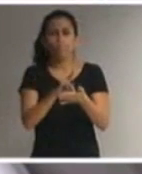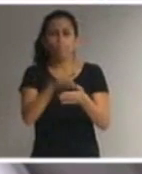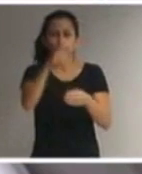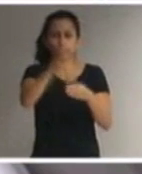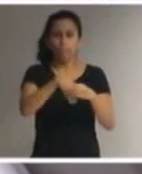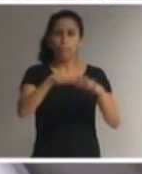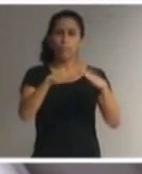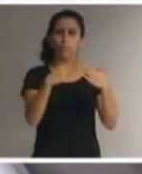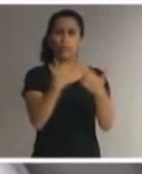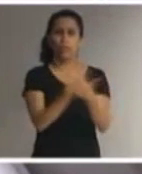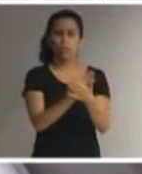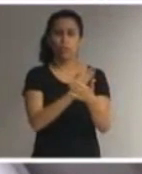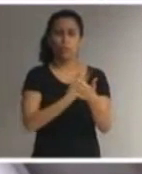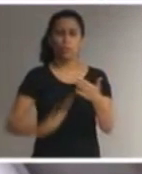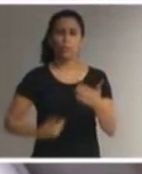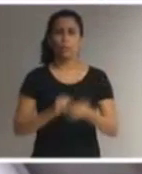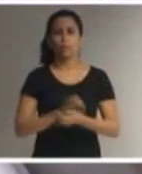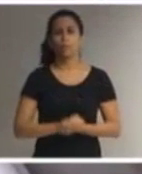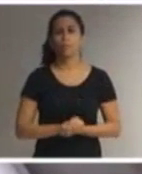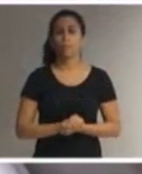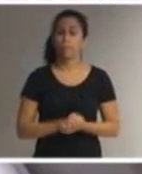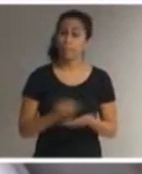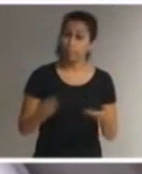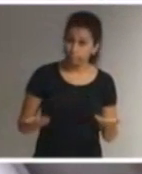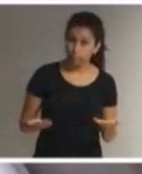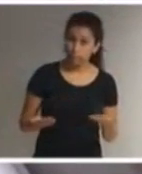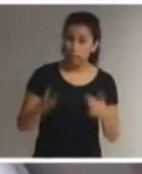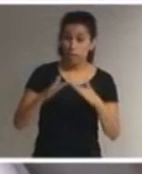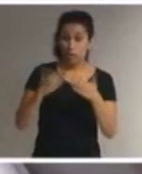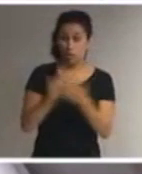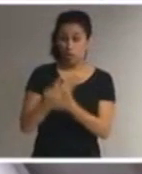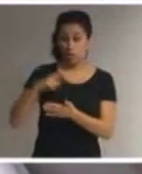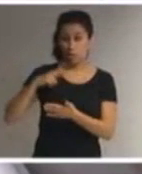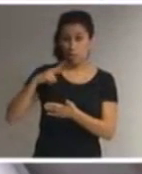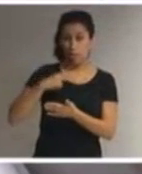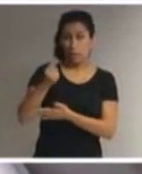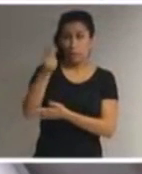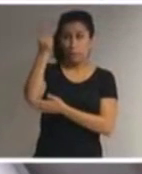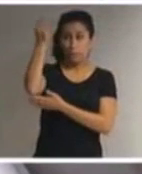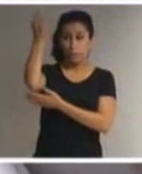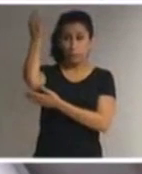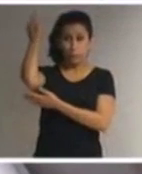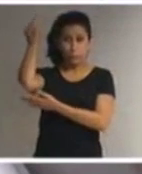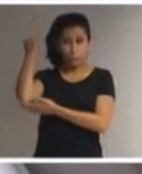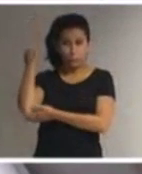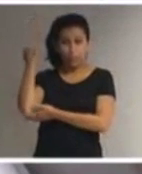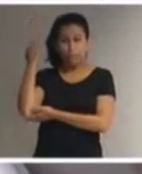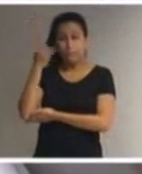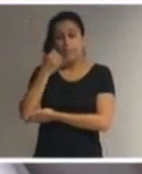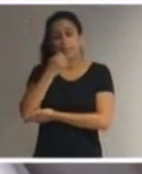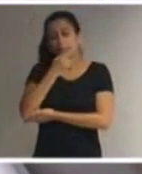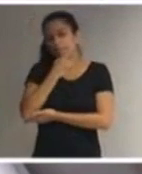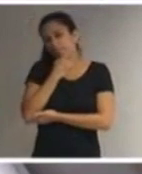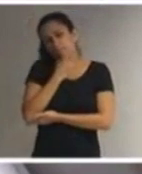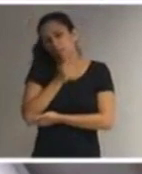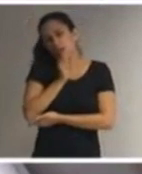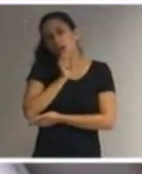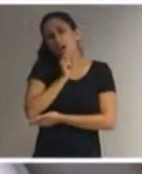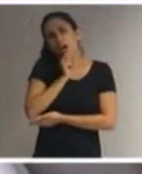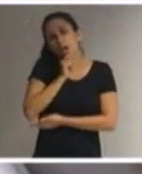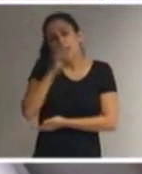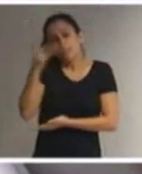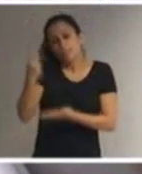escolas privadas apesar de toda a legislação já vigente antes da lei brasileira de inclusão infelizmente ainda não se